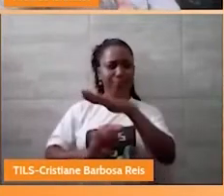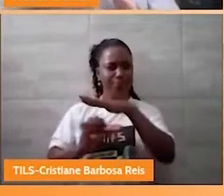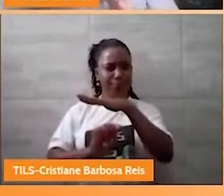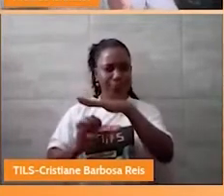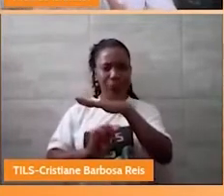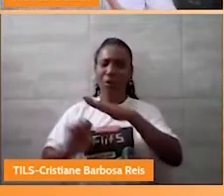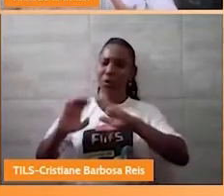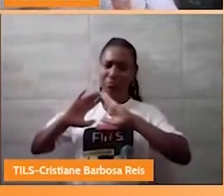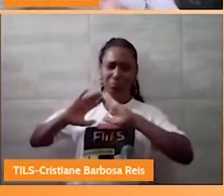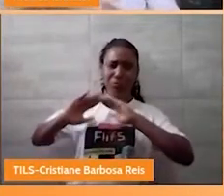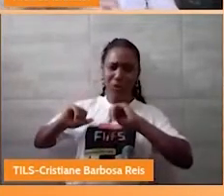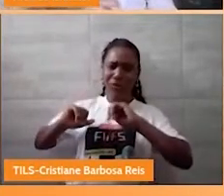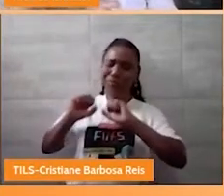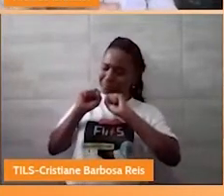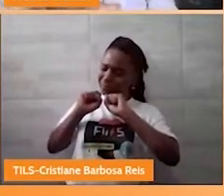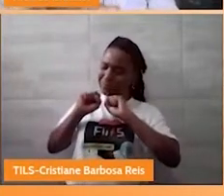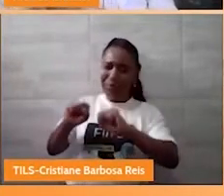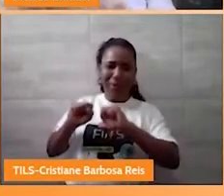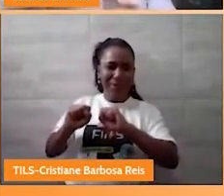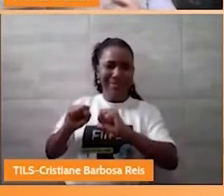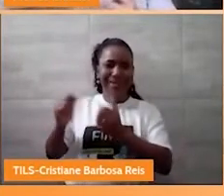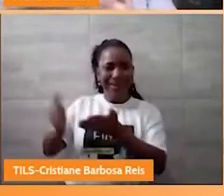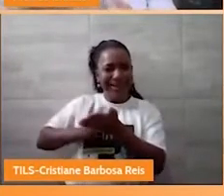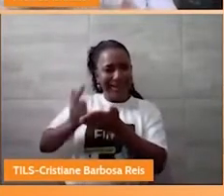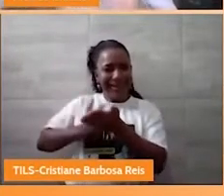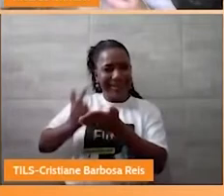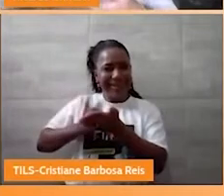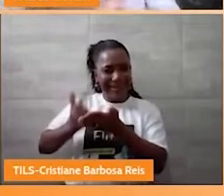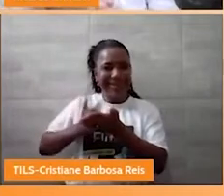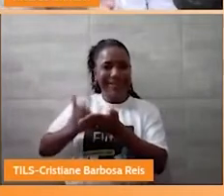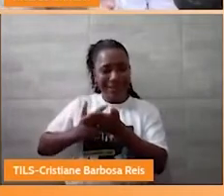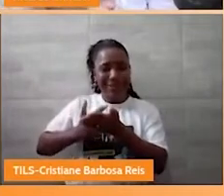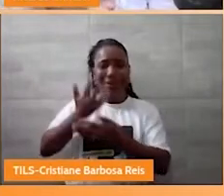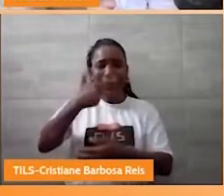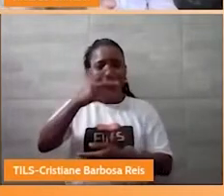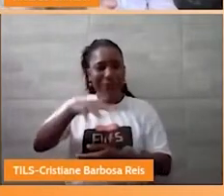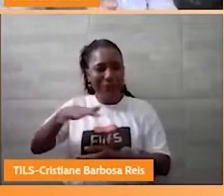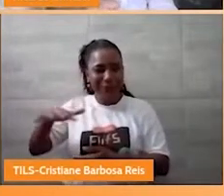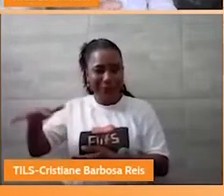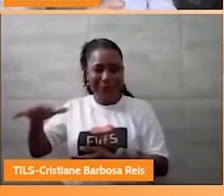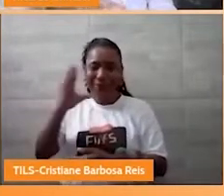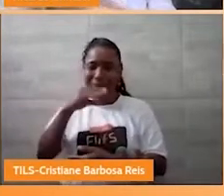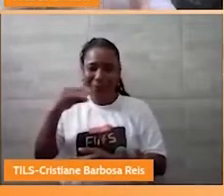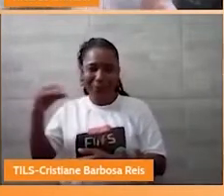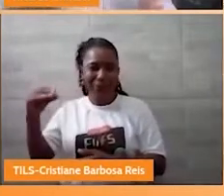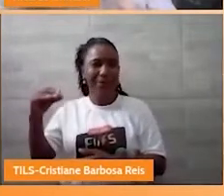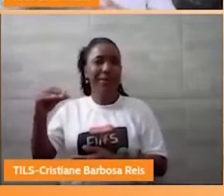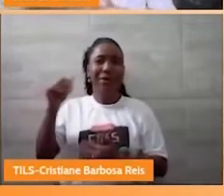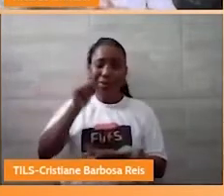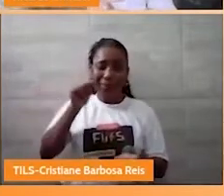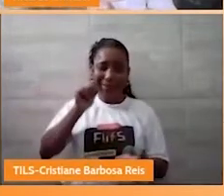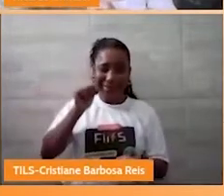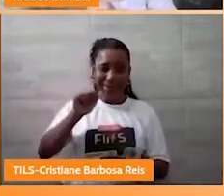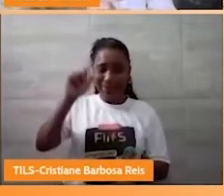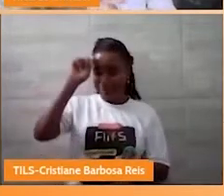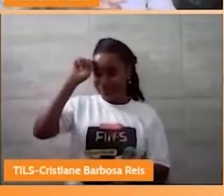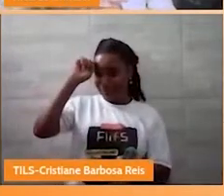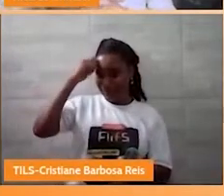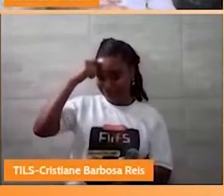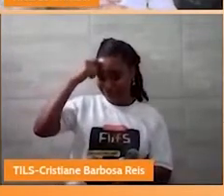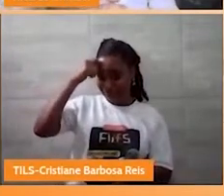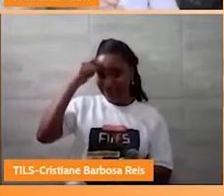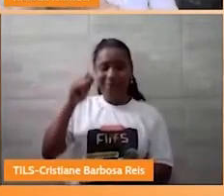Juvenil. Um primeiro livro, Infanto Juvenil, que tivesse como personagem essa menina aí. Essa menina preta, uma menina negra, que é Lala.